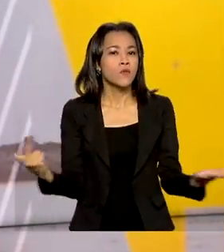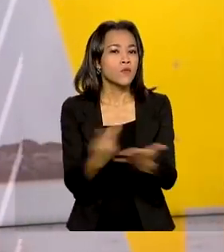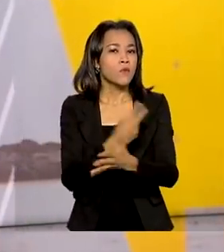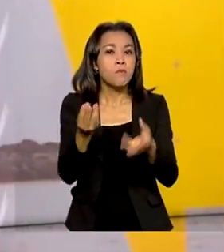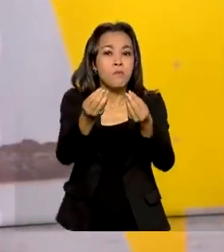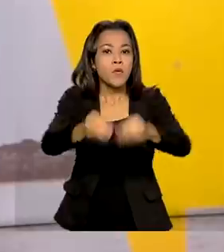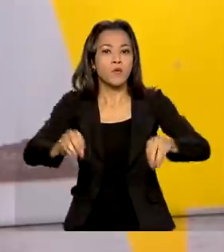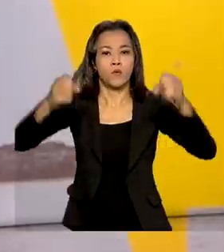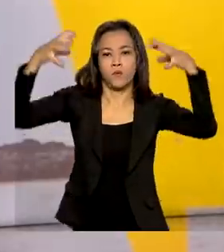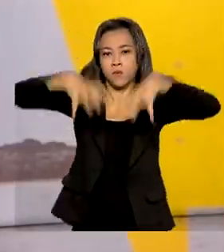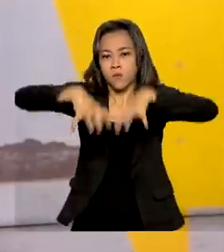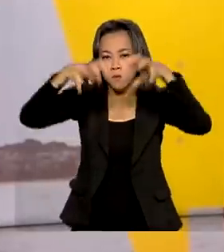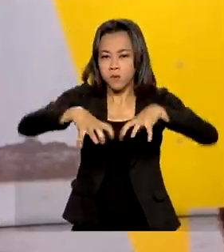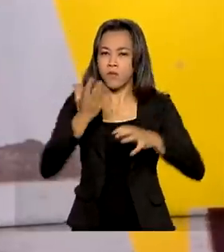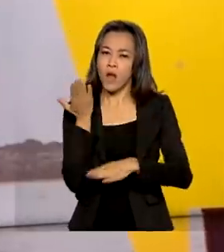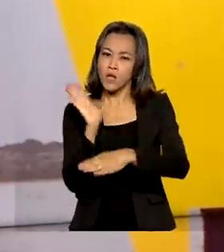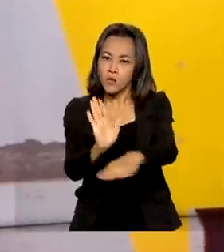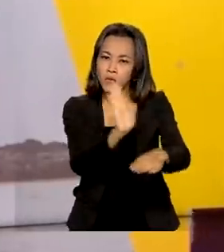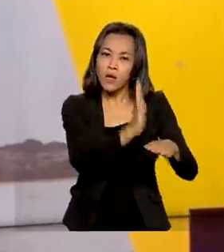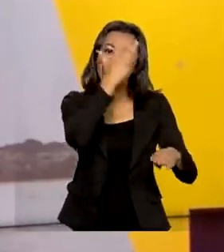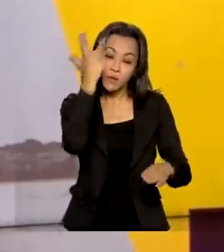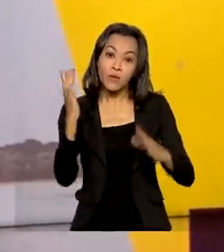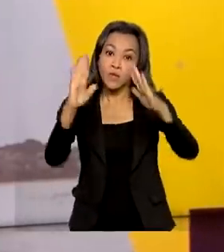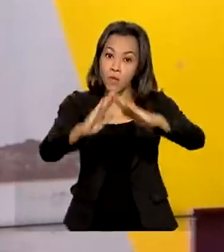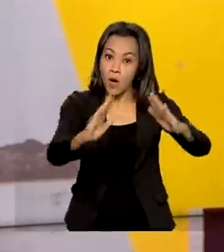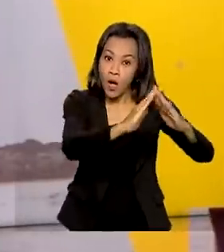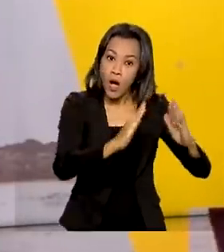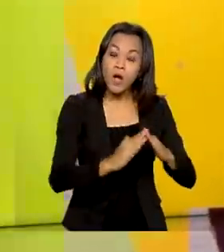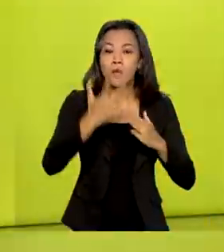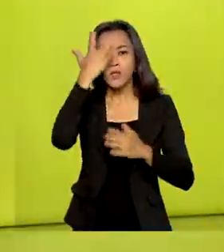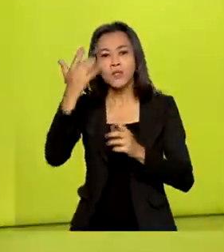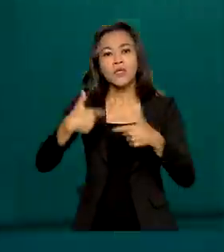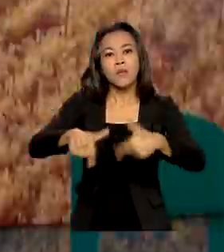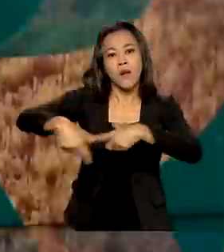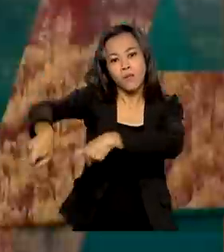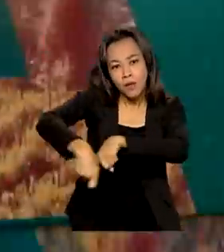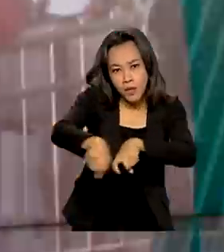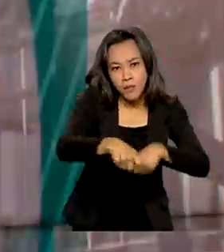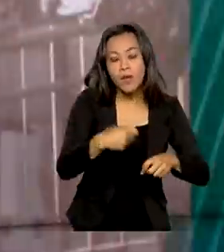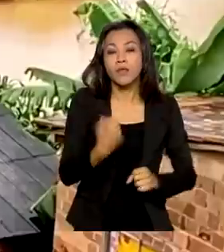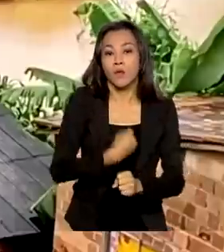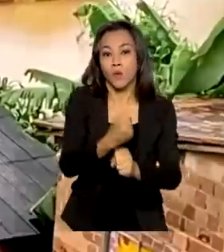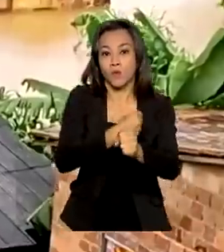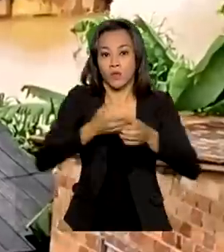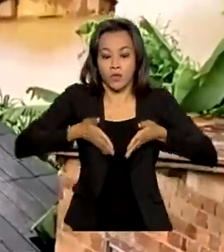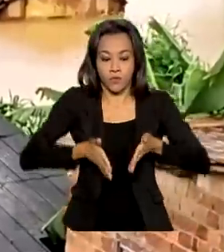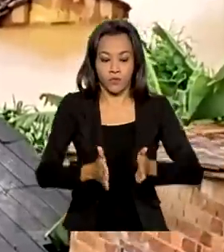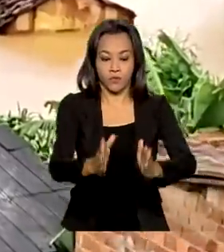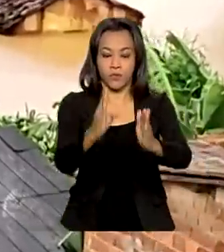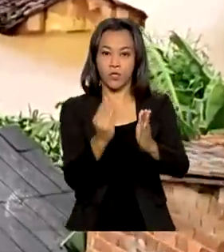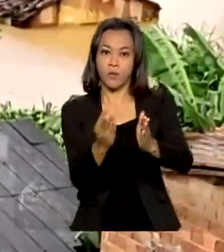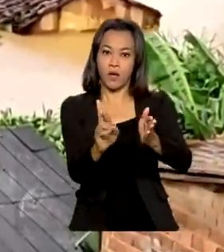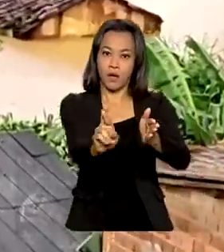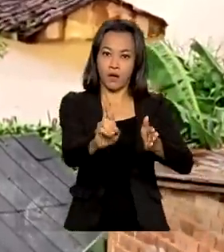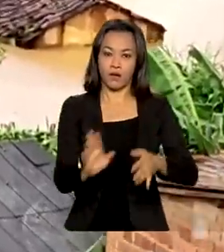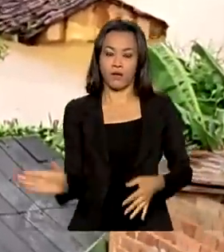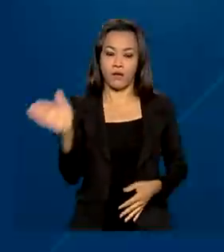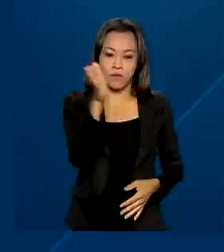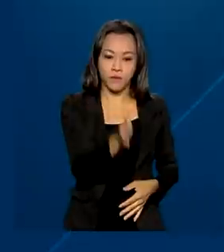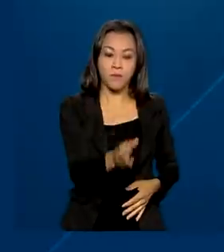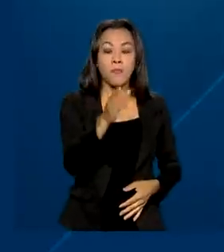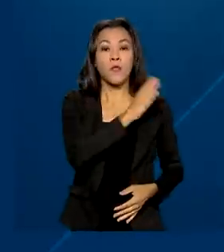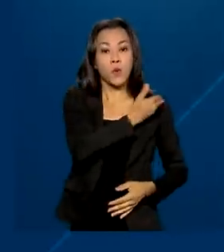destinados na ajuda a moradores, produtores rurais e na reconstrução de rodovias. O governo vai destinar